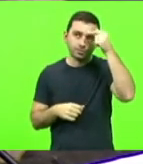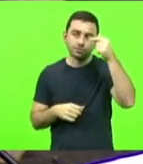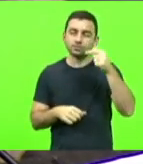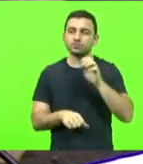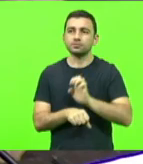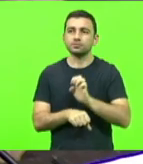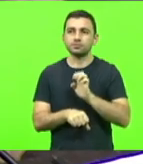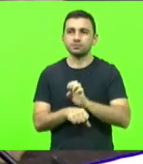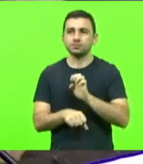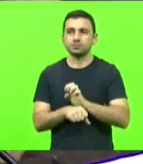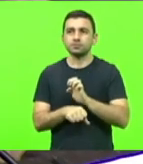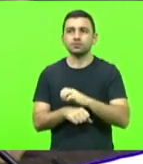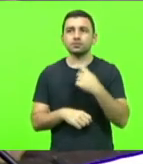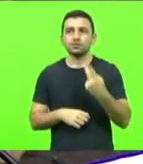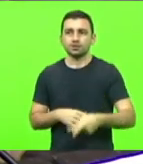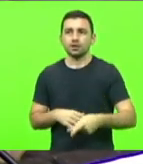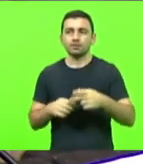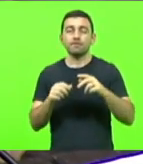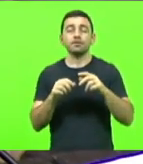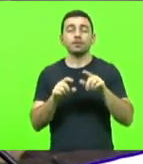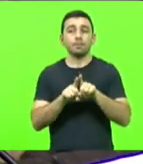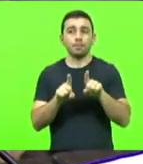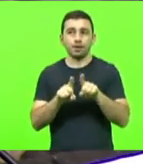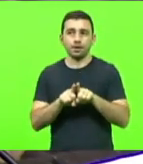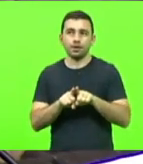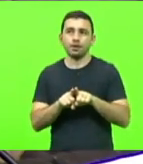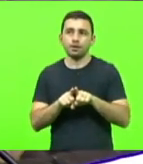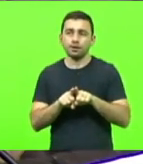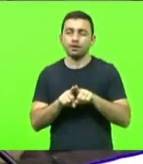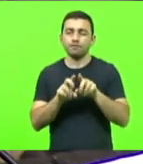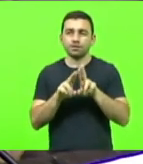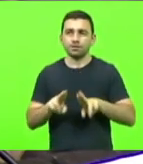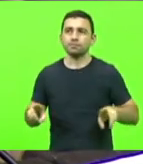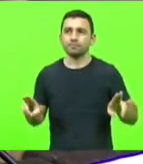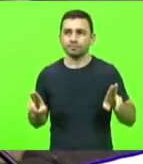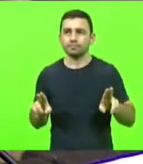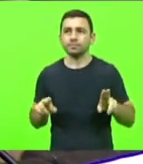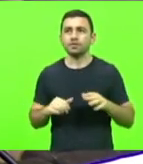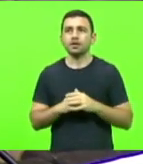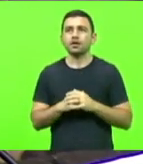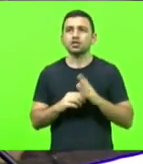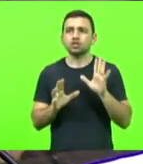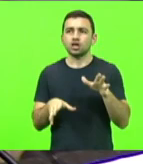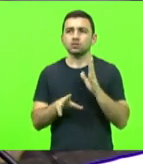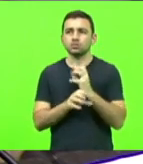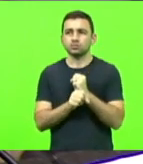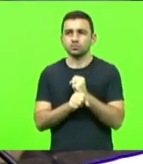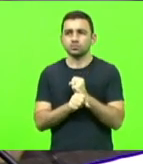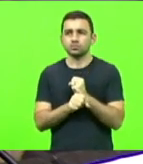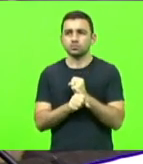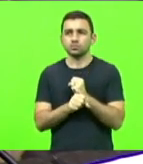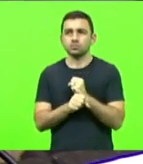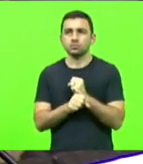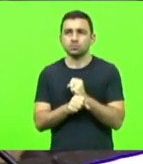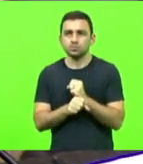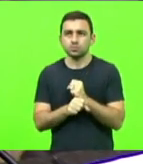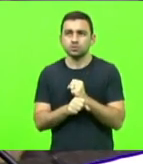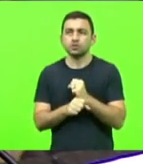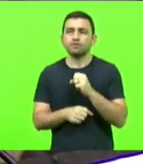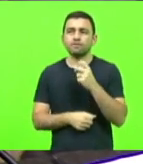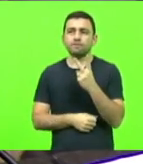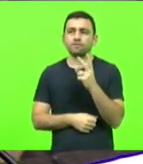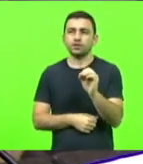e da nossa Universidade Federal que nós já somamos infelizmente no caso da Universidade Federal 20